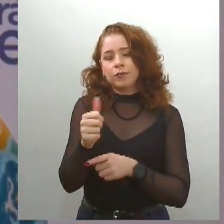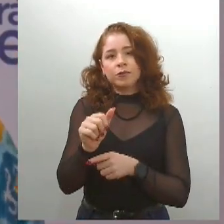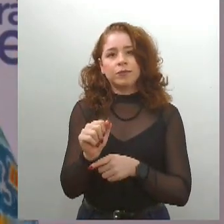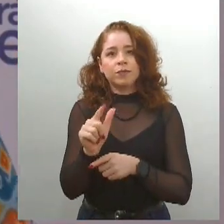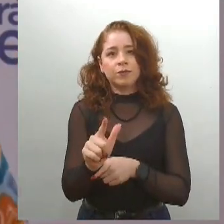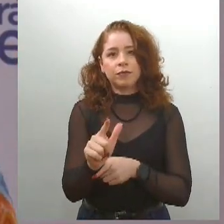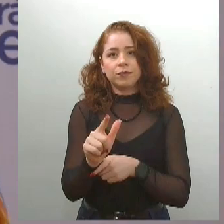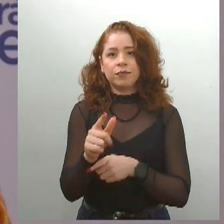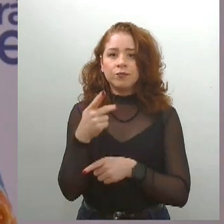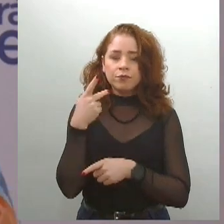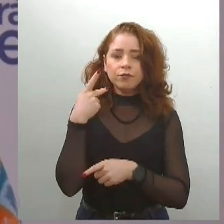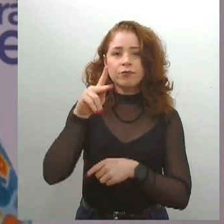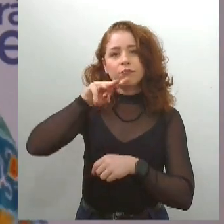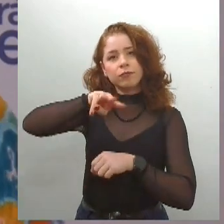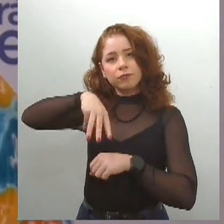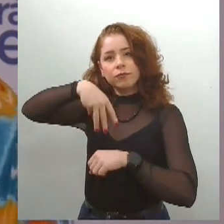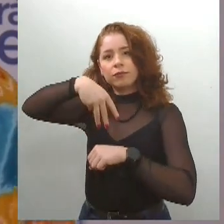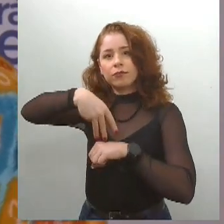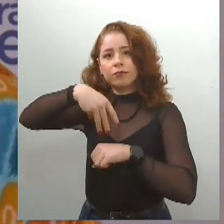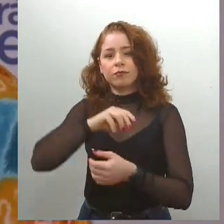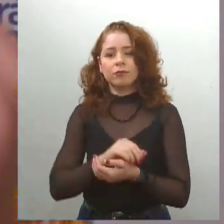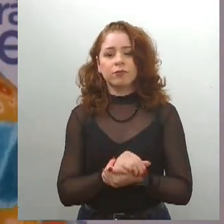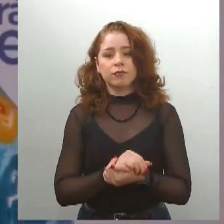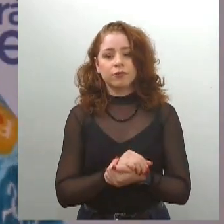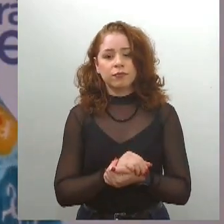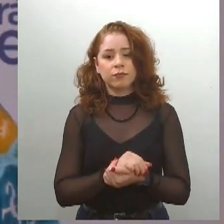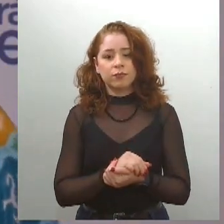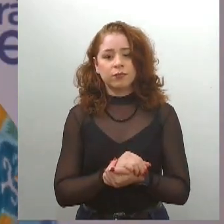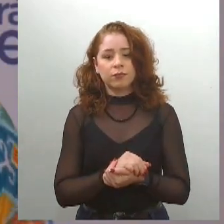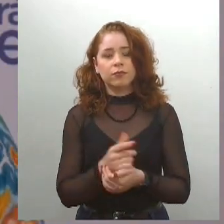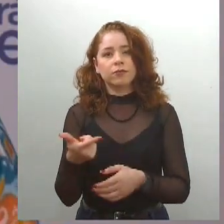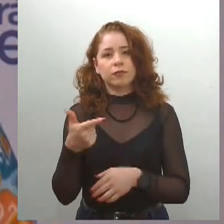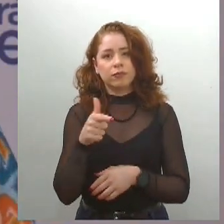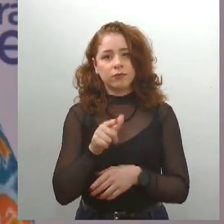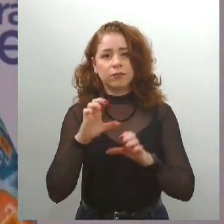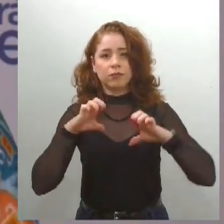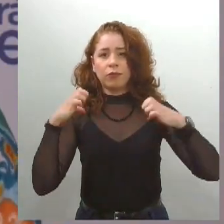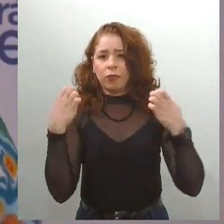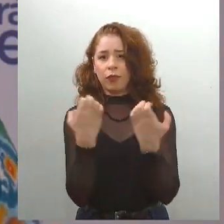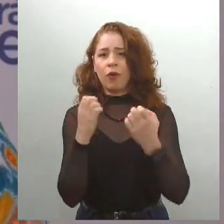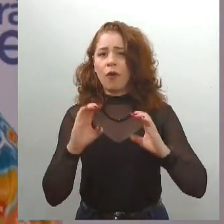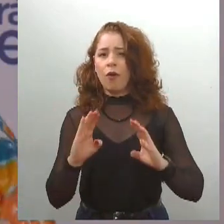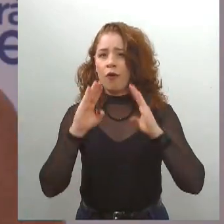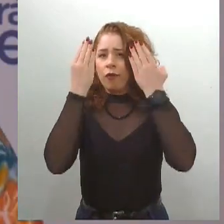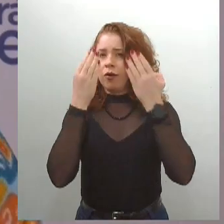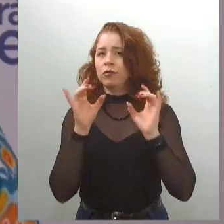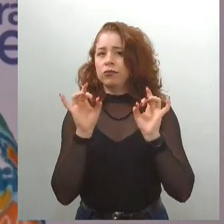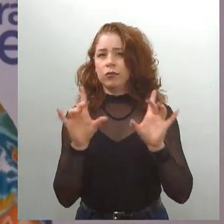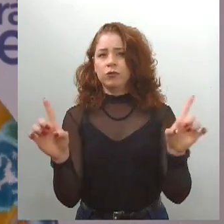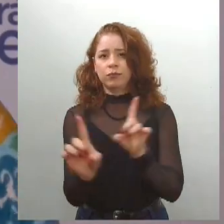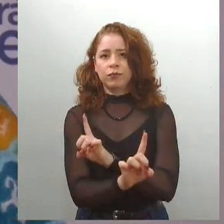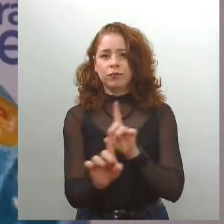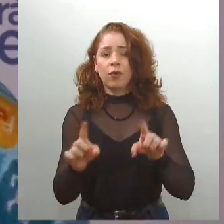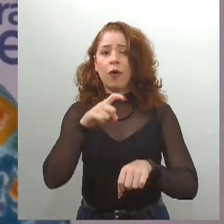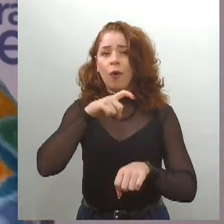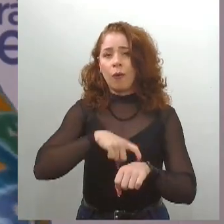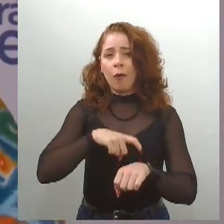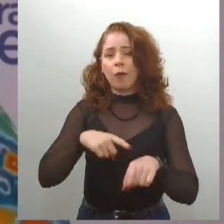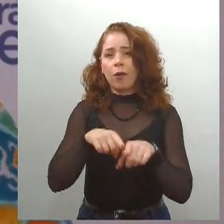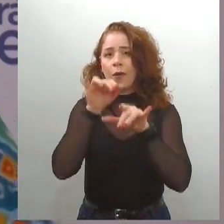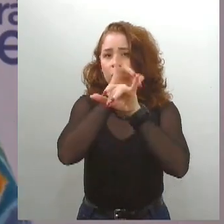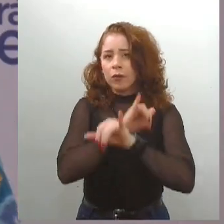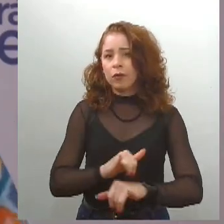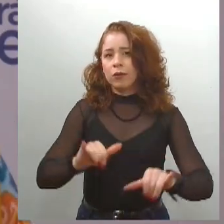do Caranguejo. Mais uma edição, que não é só uma festa, é um momento de levar para a sociedade a conscientização.